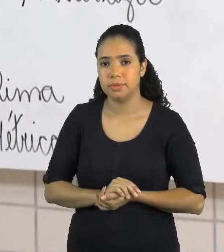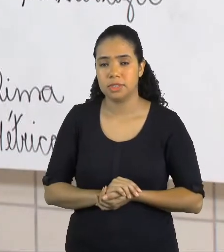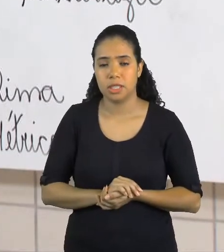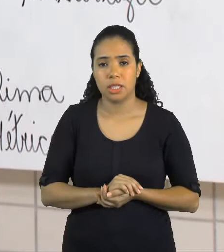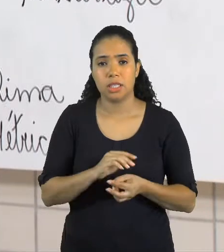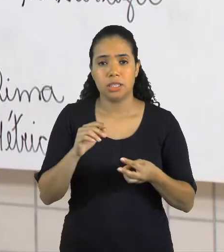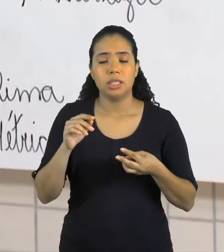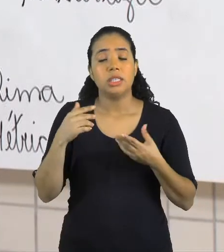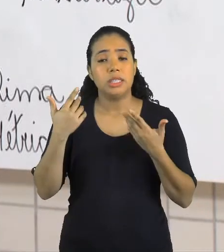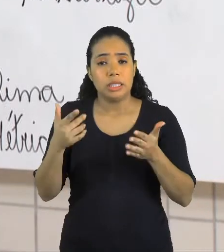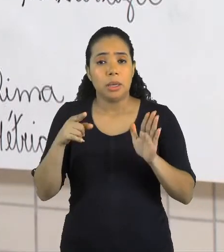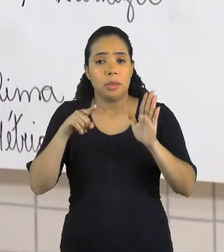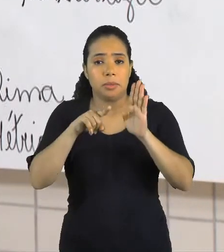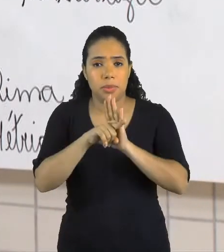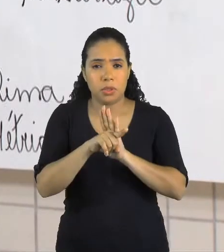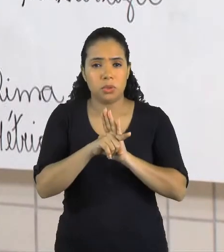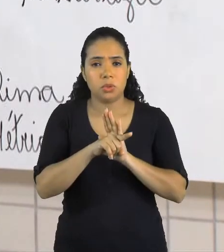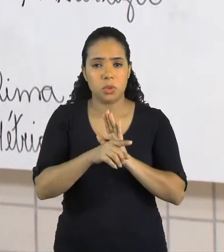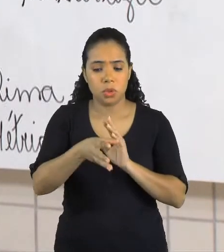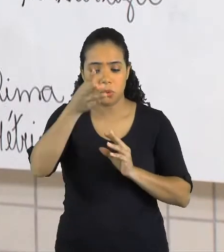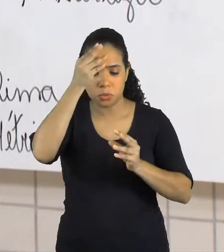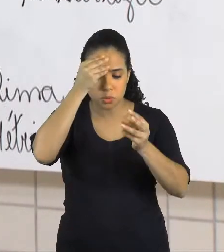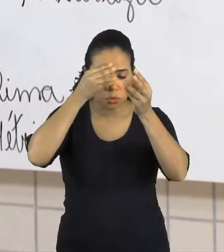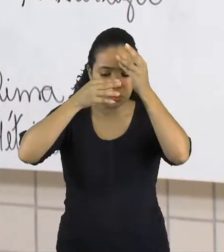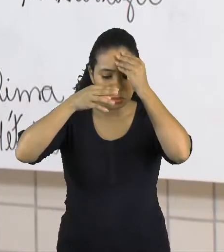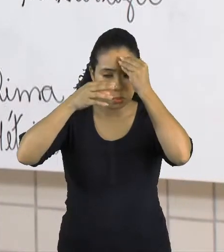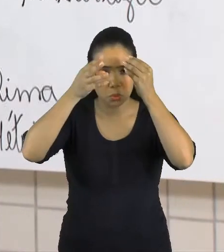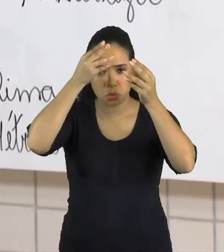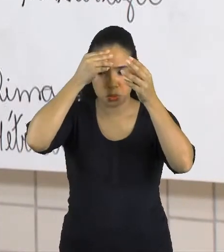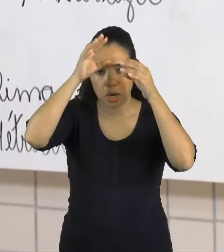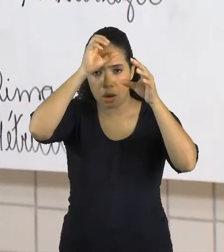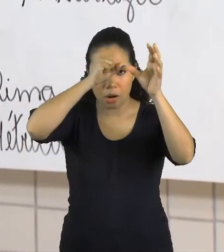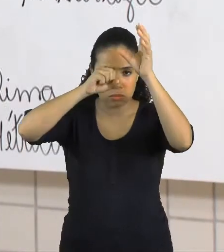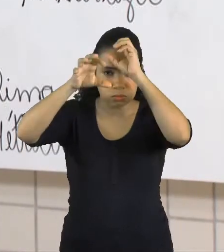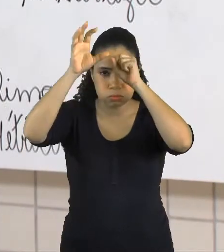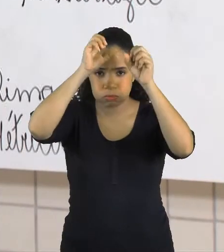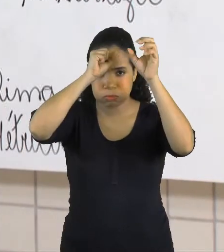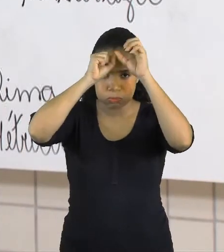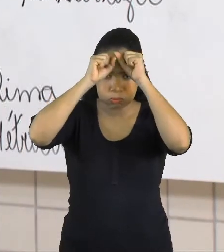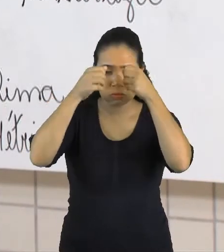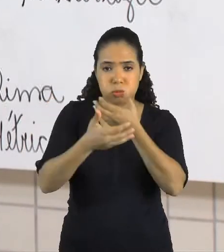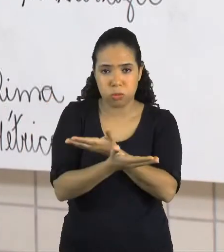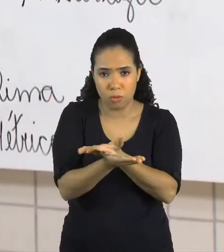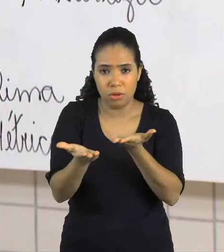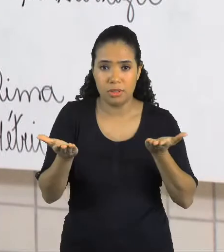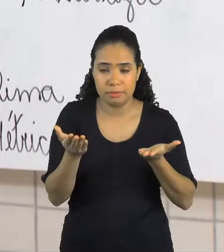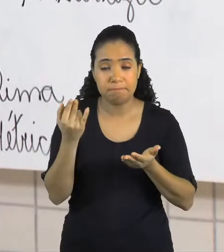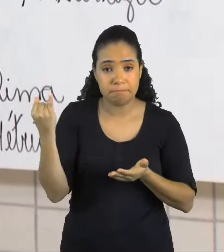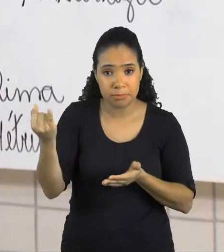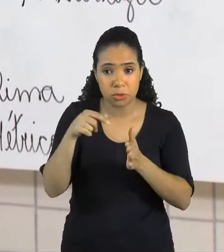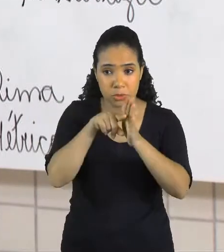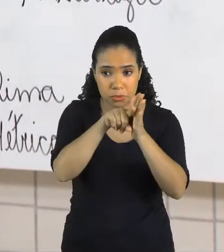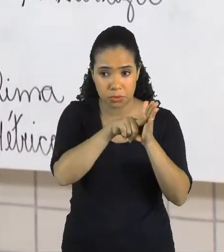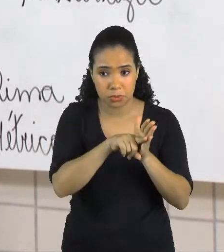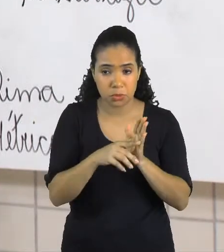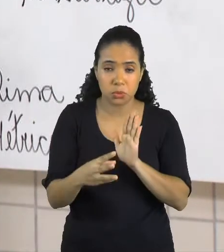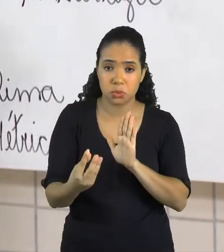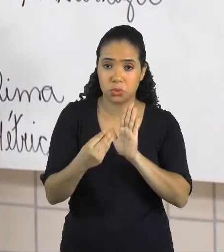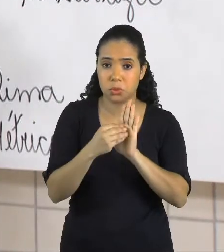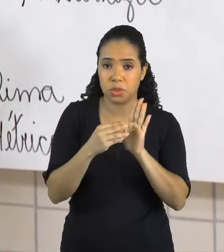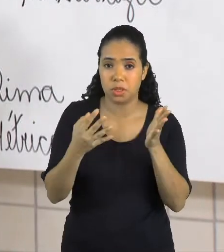muito o repertório cultural de vocês. É importante que vocês façam essa pesquisa. Eu coloquei aqui,